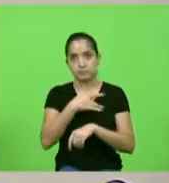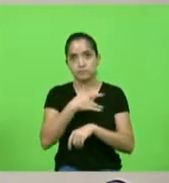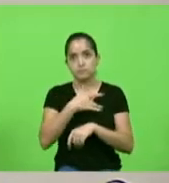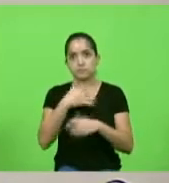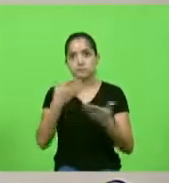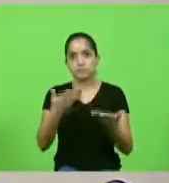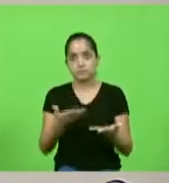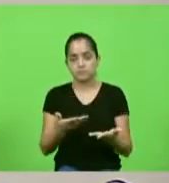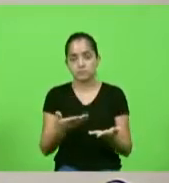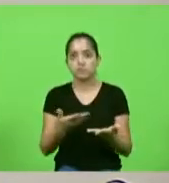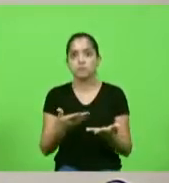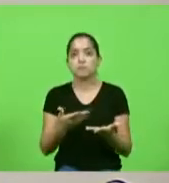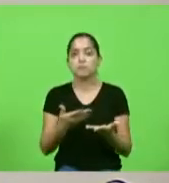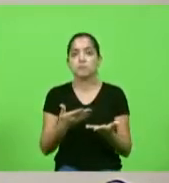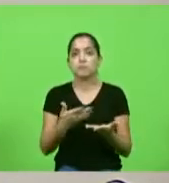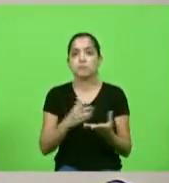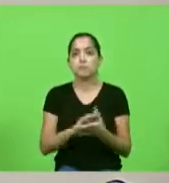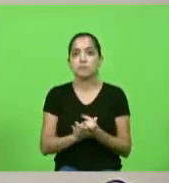a mesma